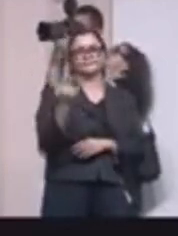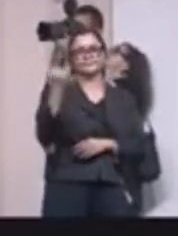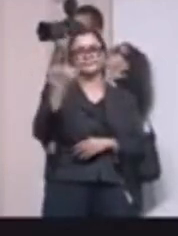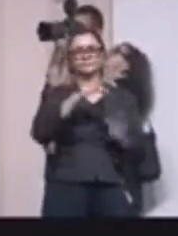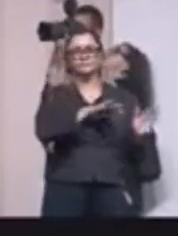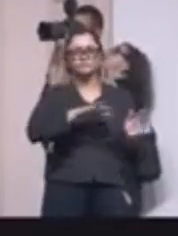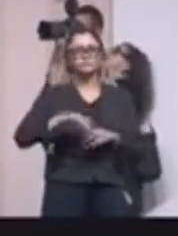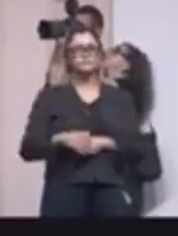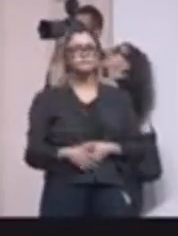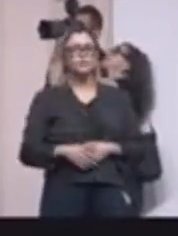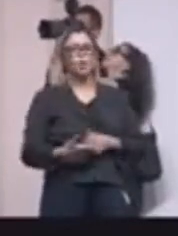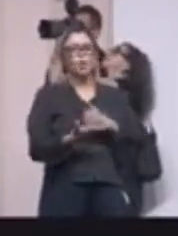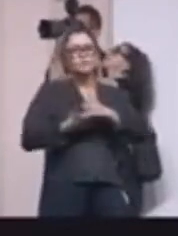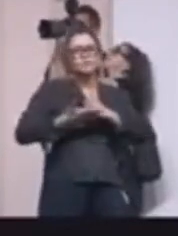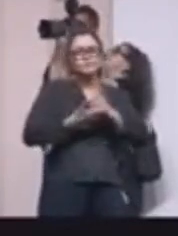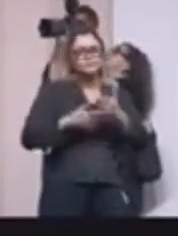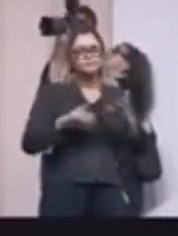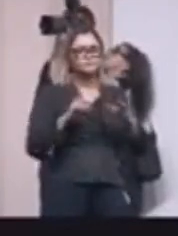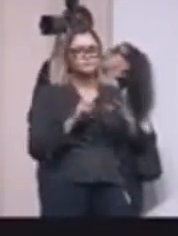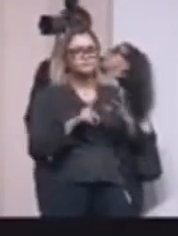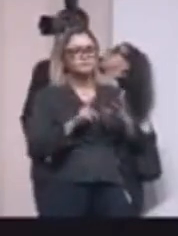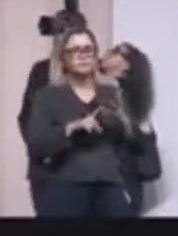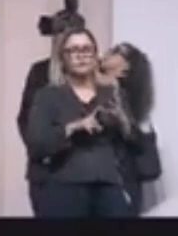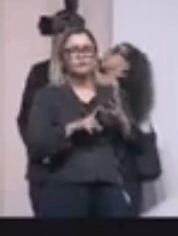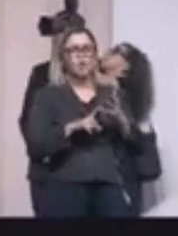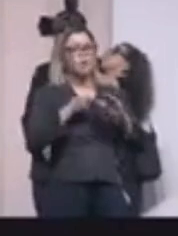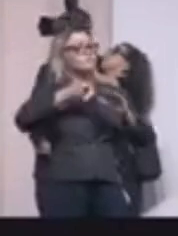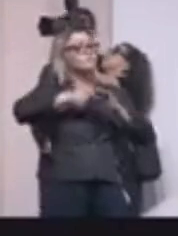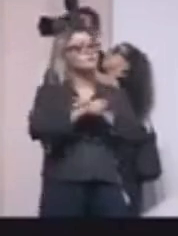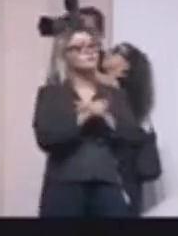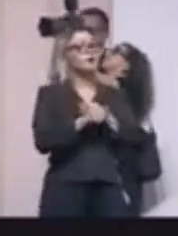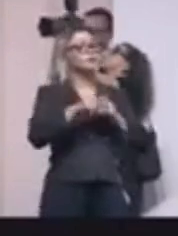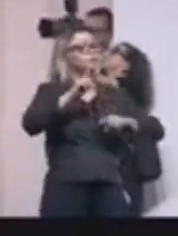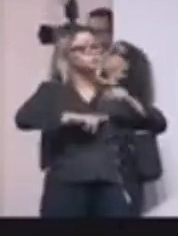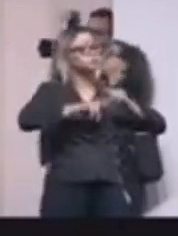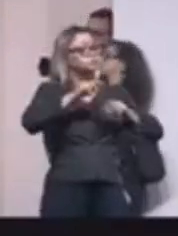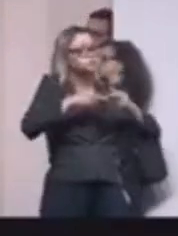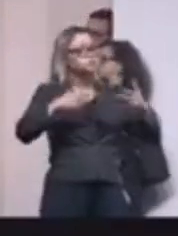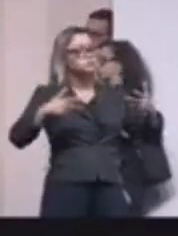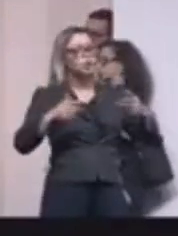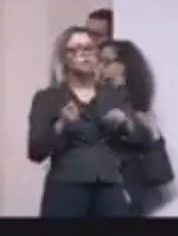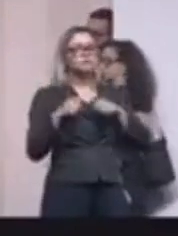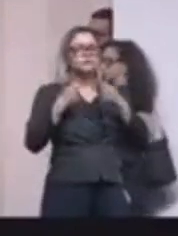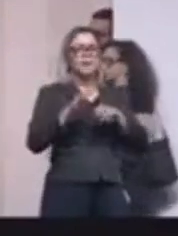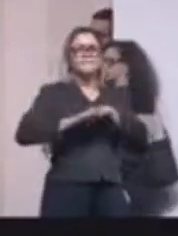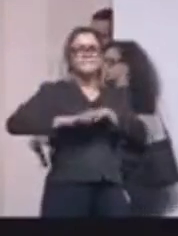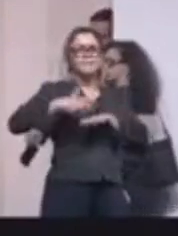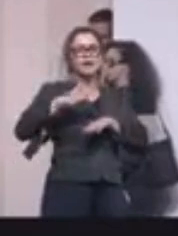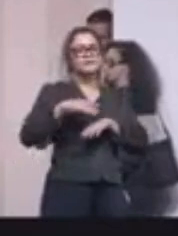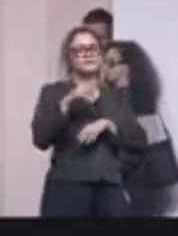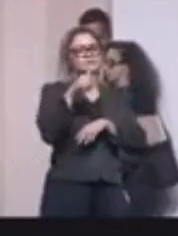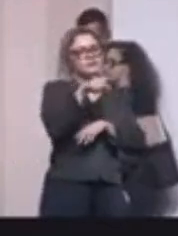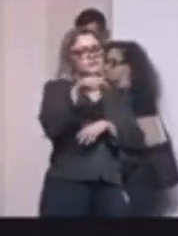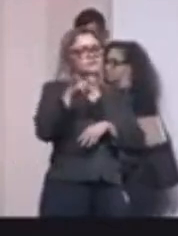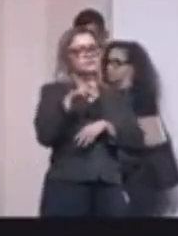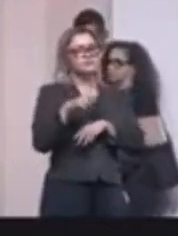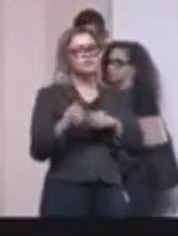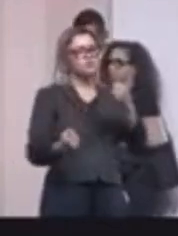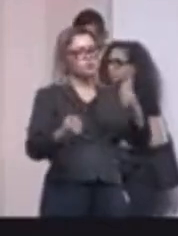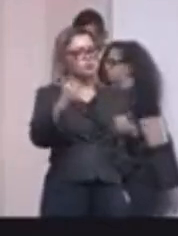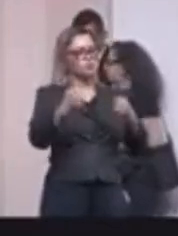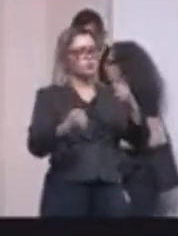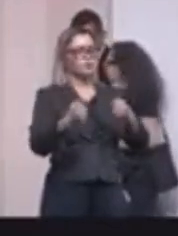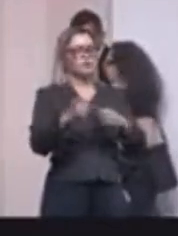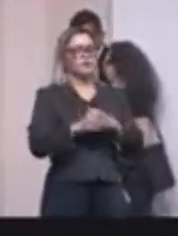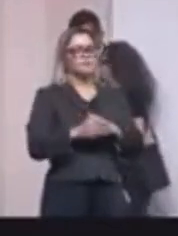Outro pilar é, obviamente, o investimento em equipamentos. Então hoje a está entregando mais 75 viaturas para a Polícia Civil